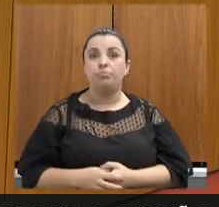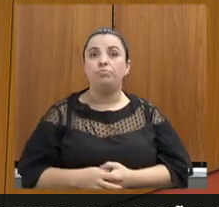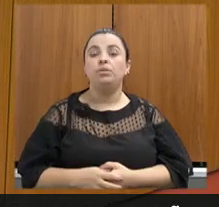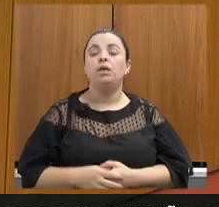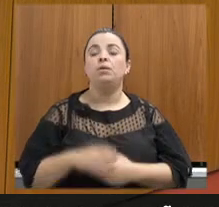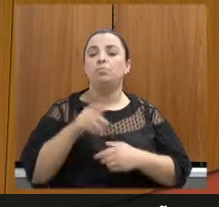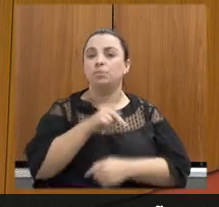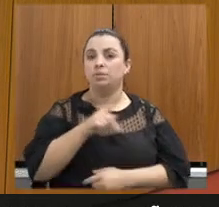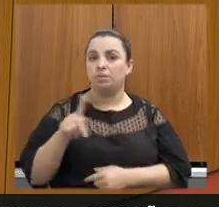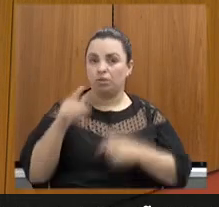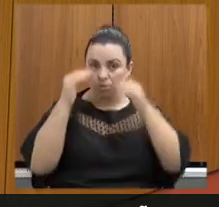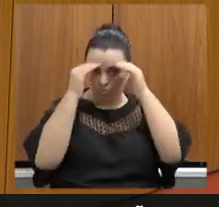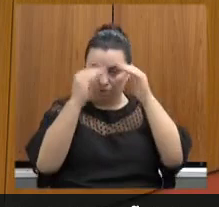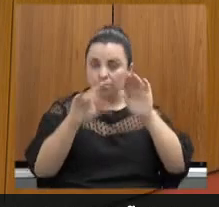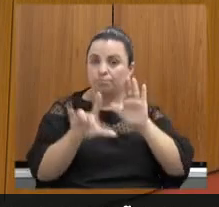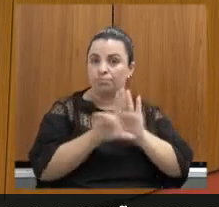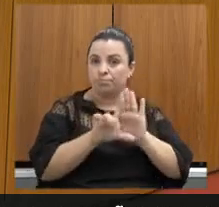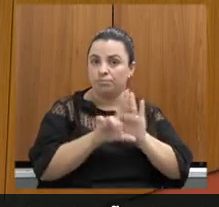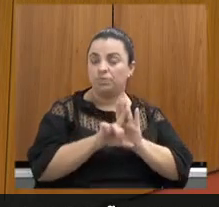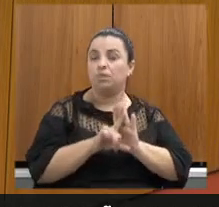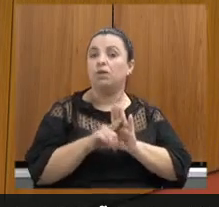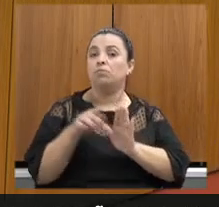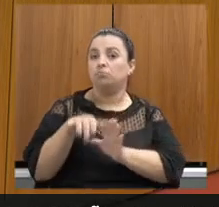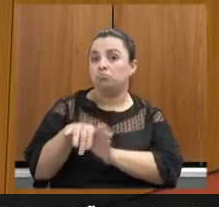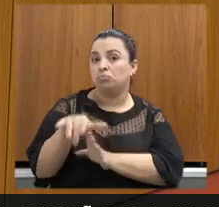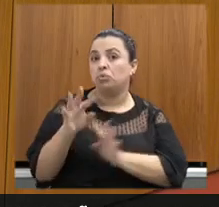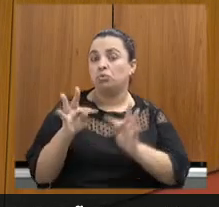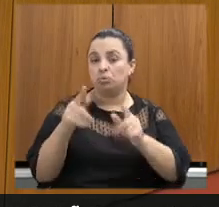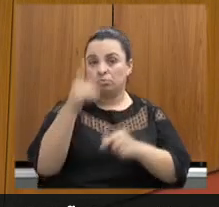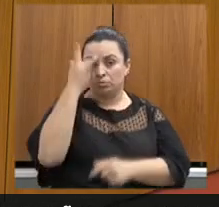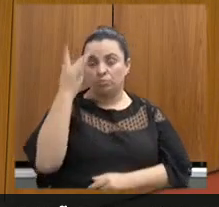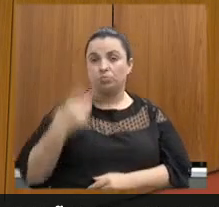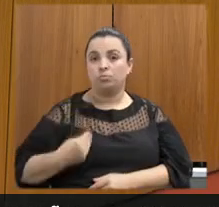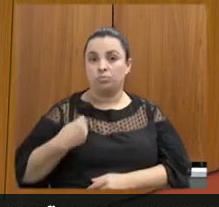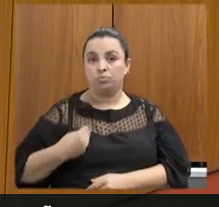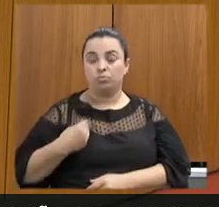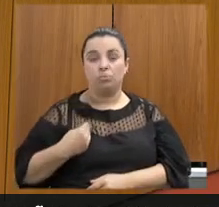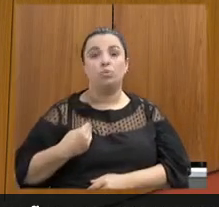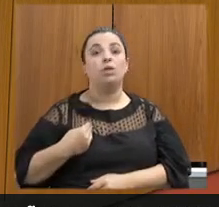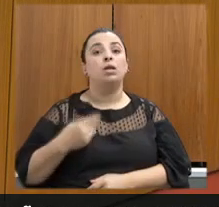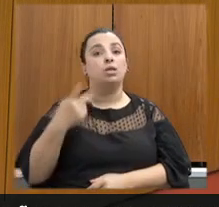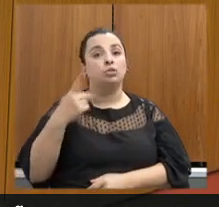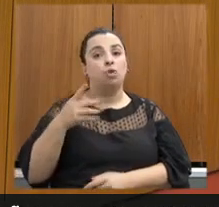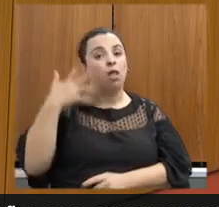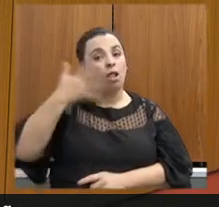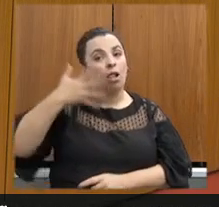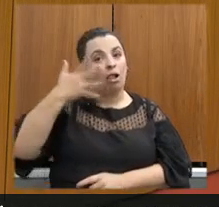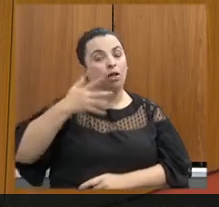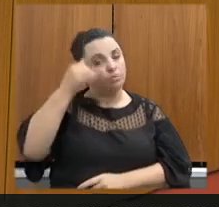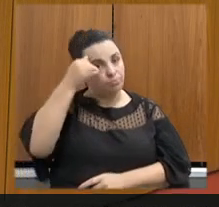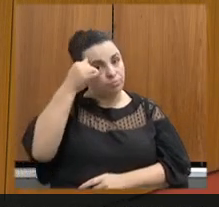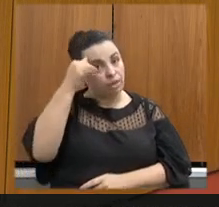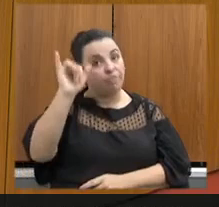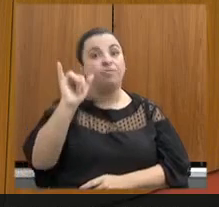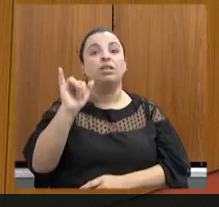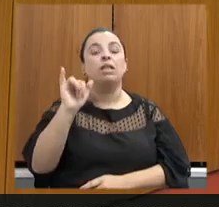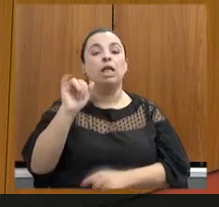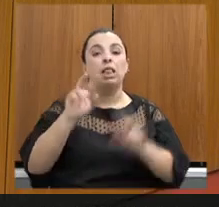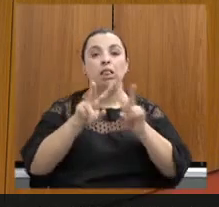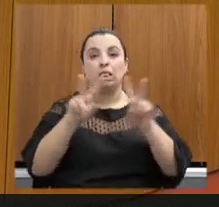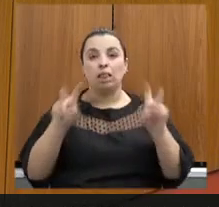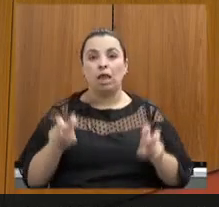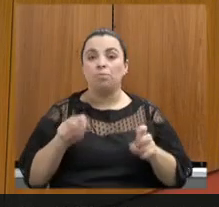vigor, recomenda a todos os participantes presenciais ou remotos que evitem, em seus pronunciamentos, a abordagem de temas